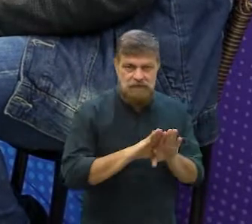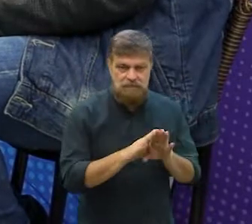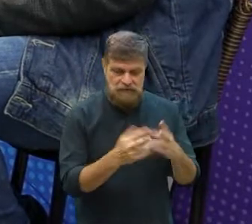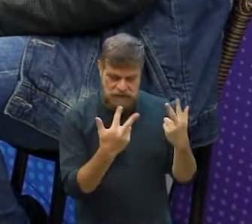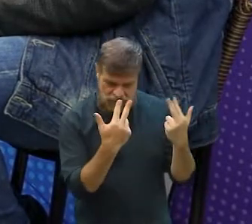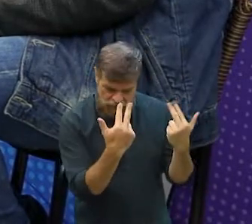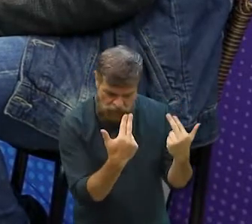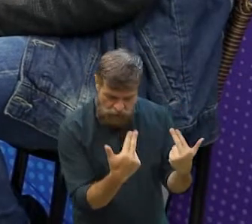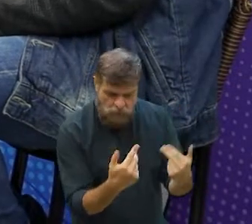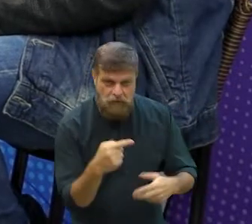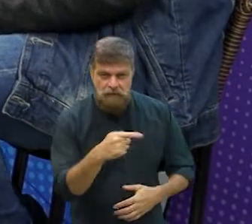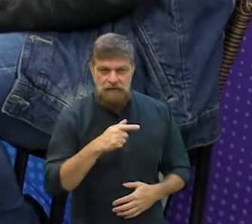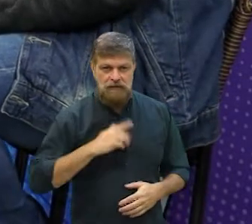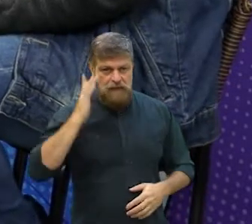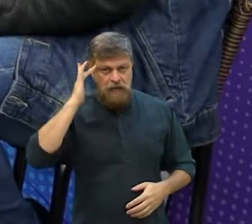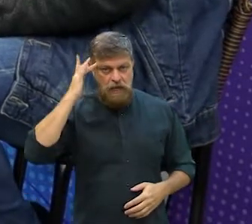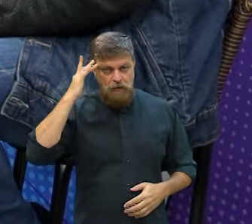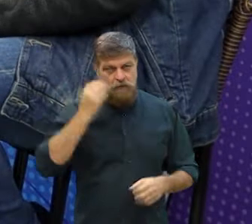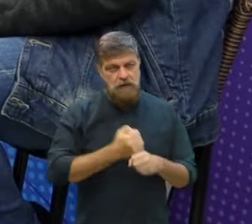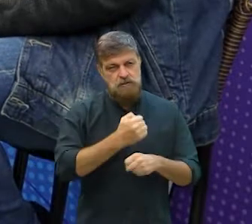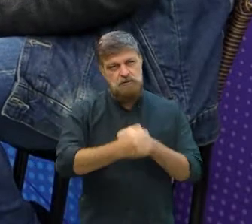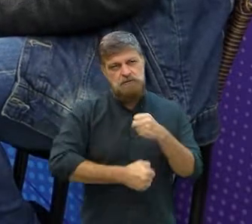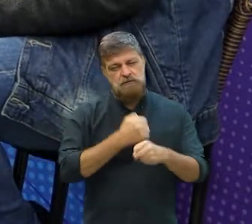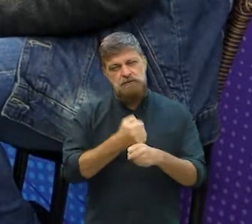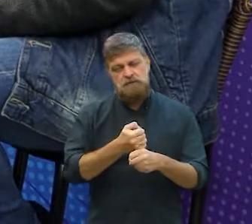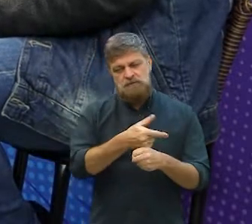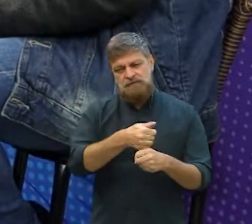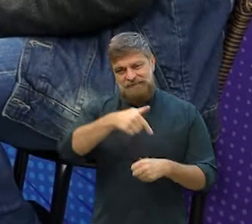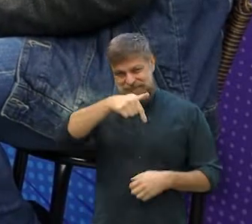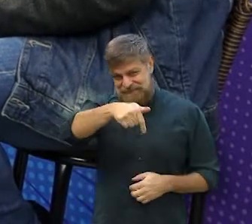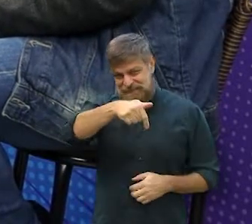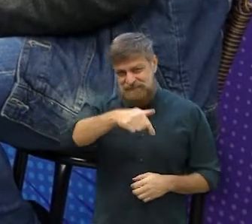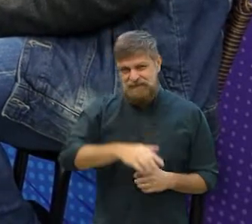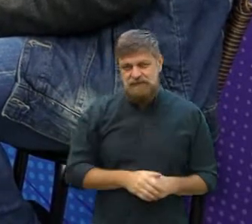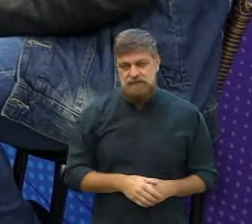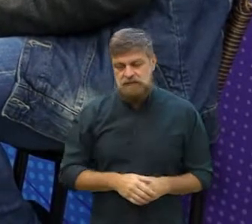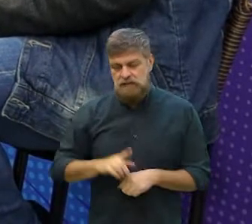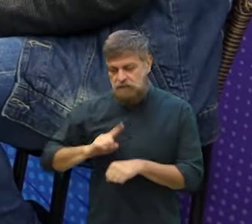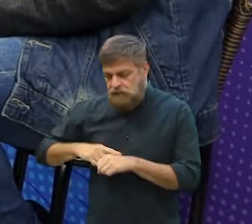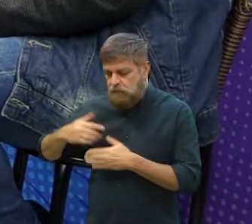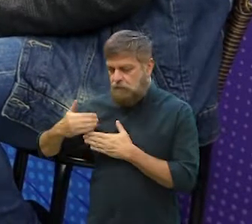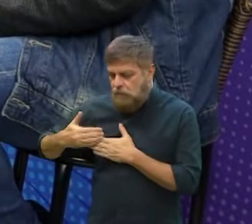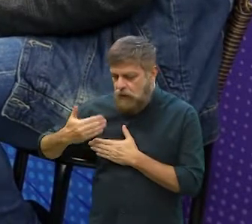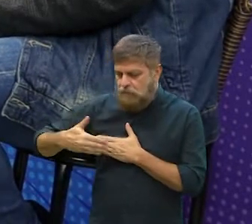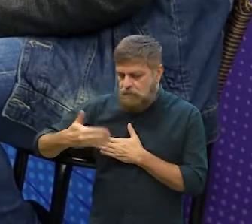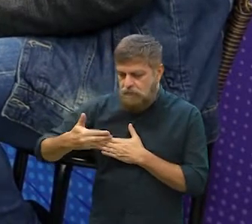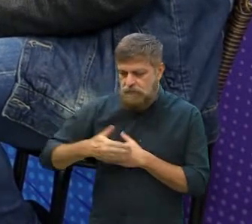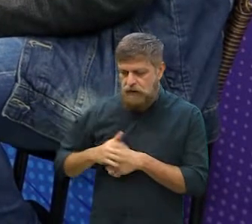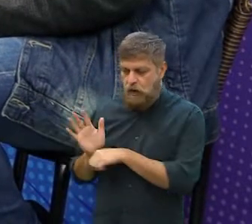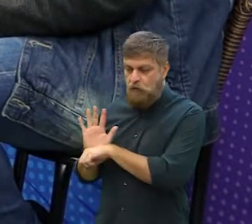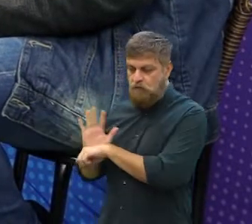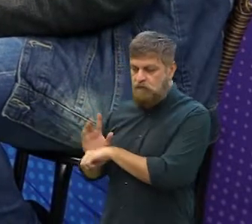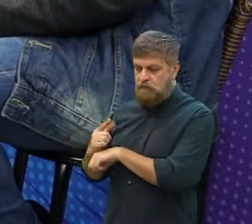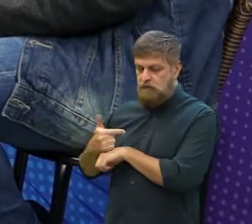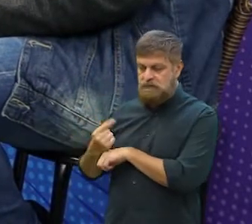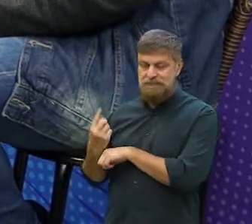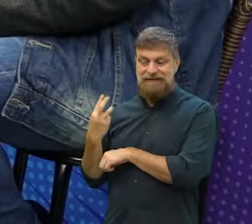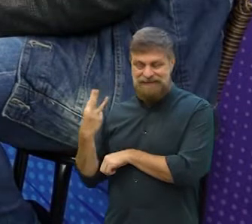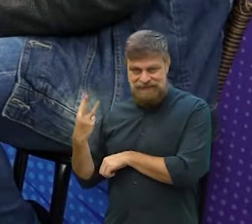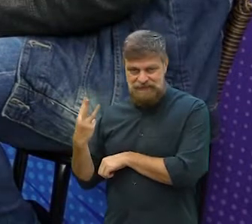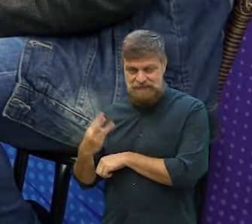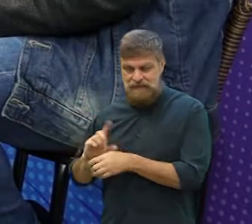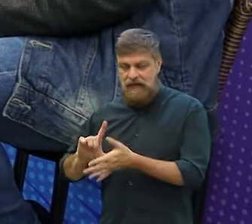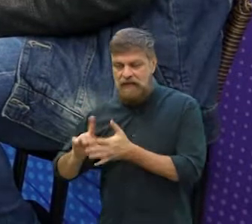que também é isso, eu escrevi o livro, eu acho que em 2017 ou 2018, quer dizer, muito tempo se passou, eu escrevi o filme em 2013, a gente vai